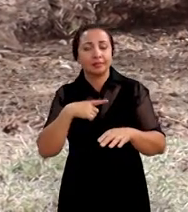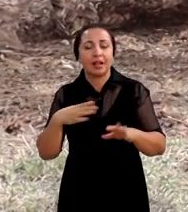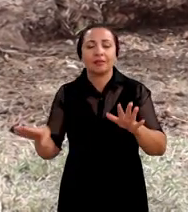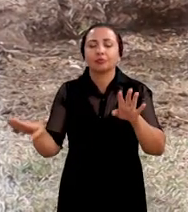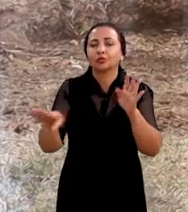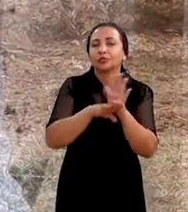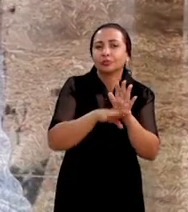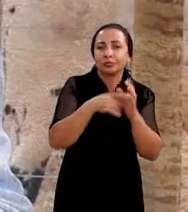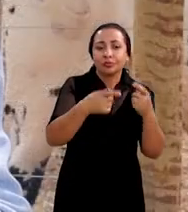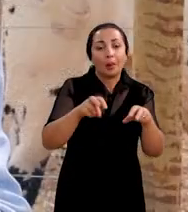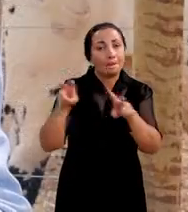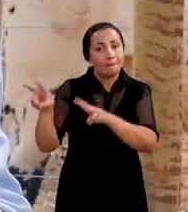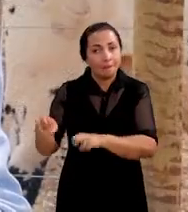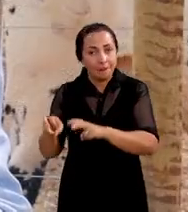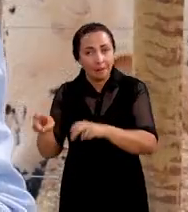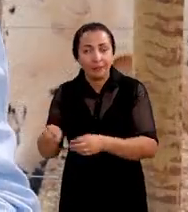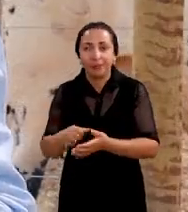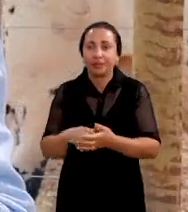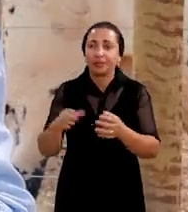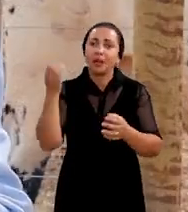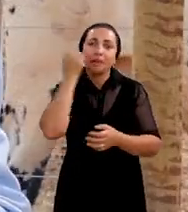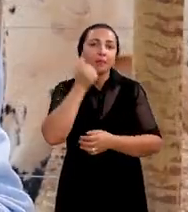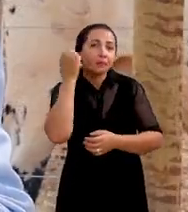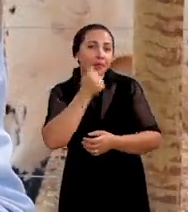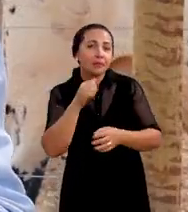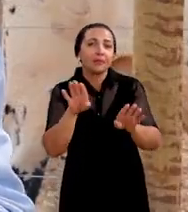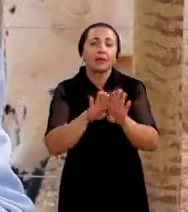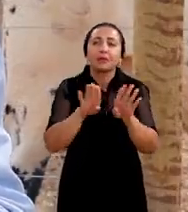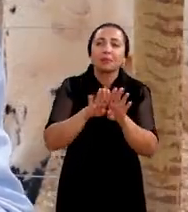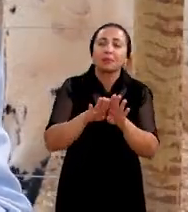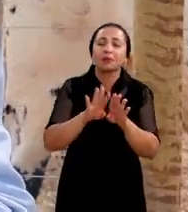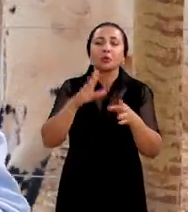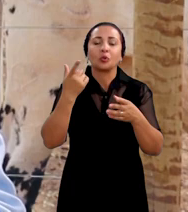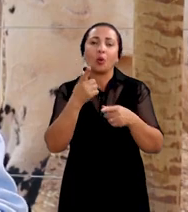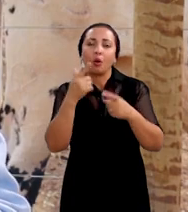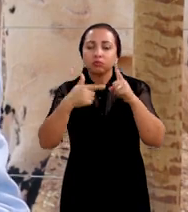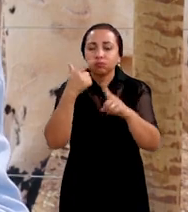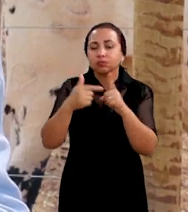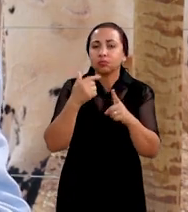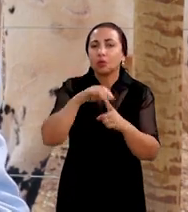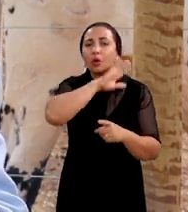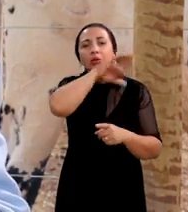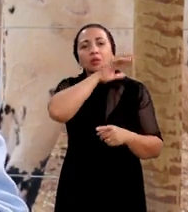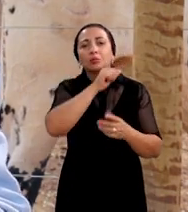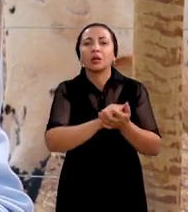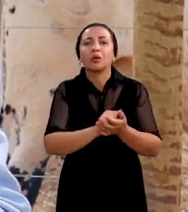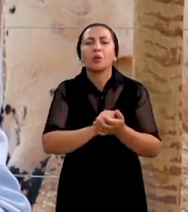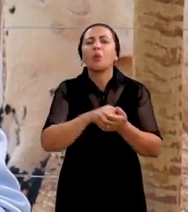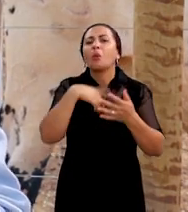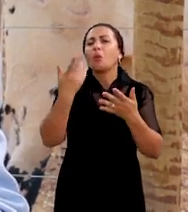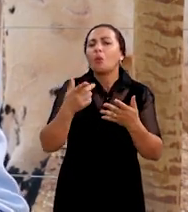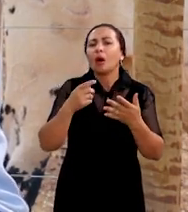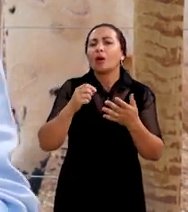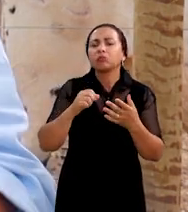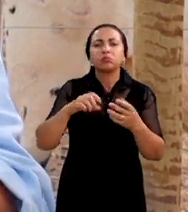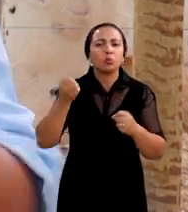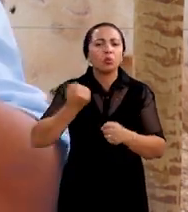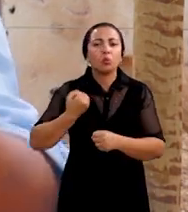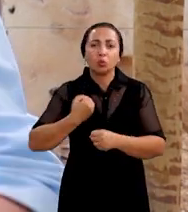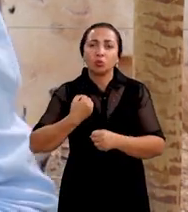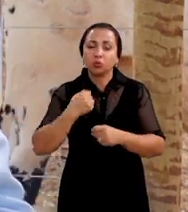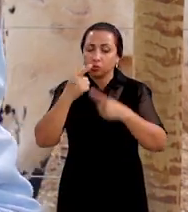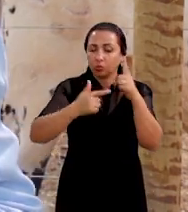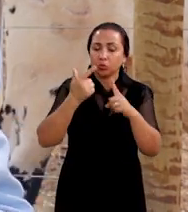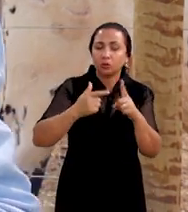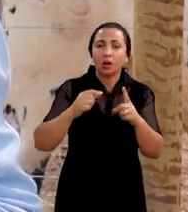coproduto chegar em sua propriedade o aproveitamento do coproduto pelos animais qual o nível de produção e o